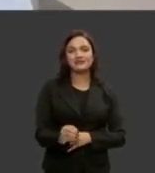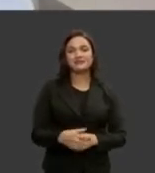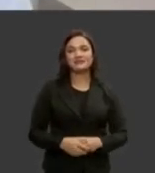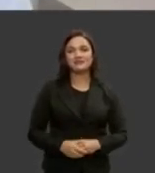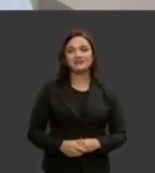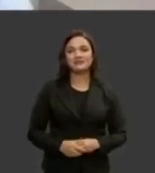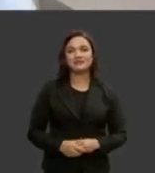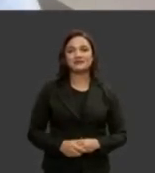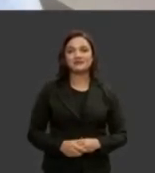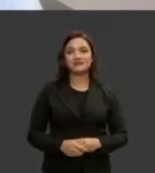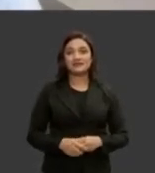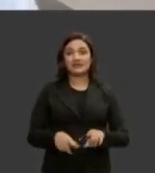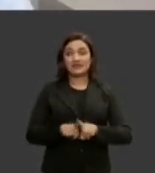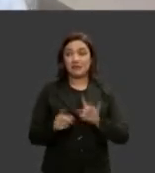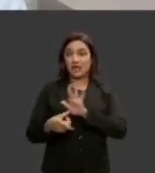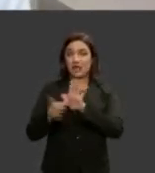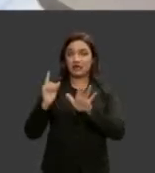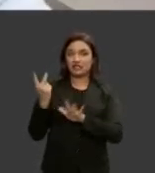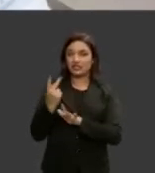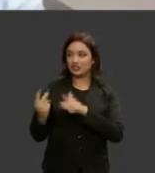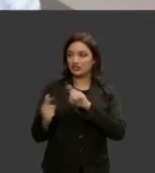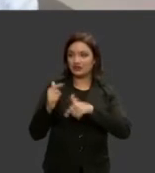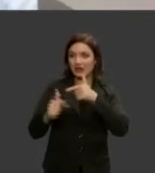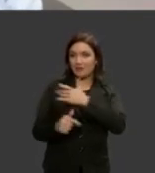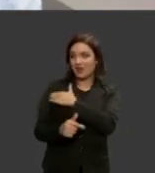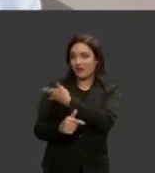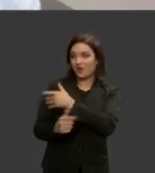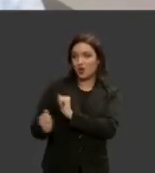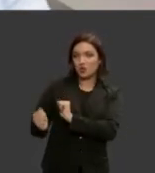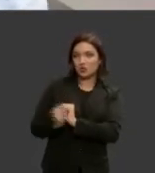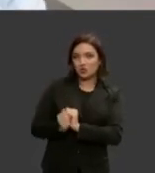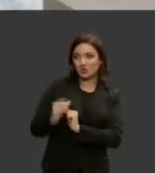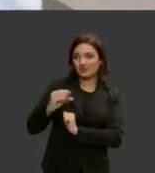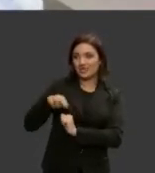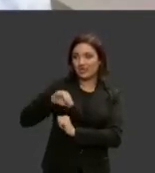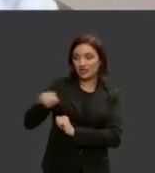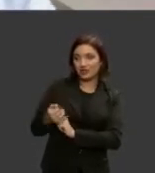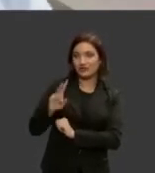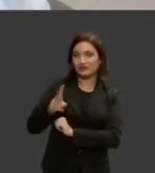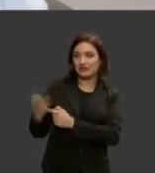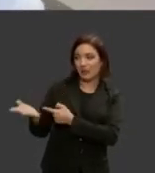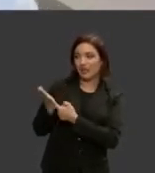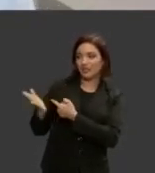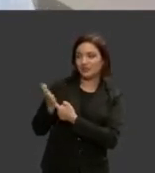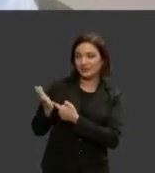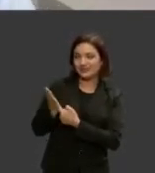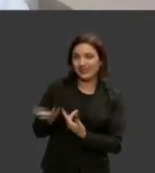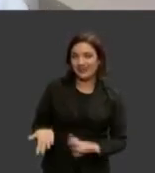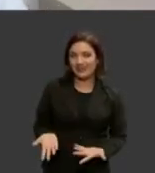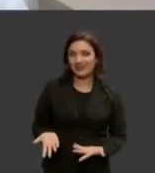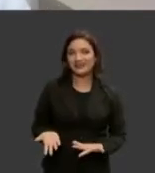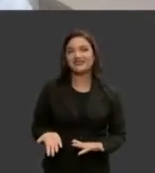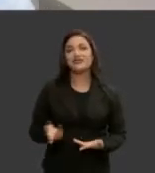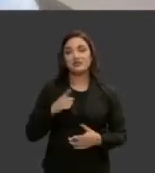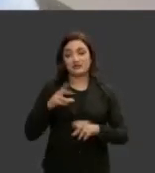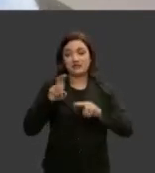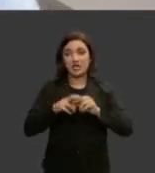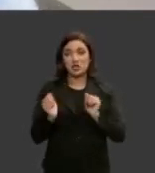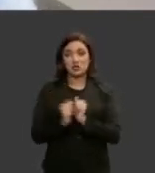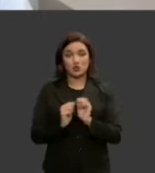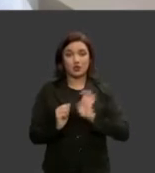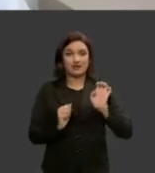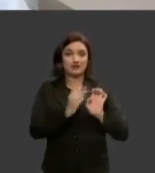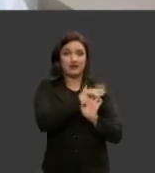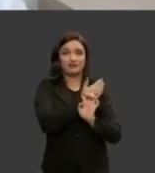de bancada éramos colegas de bancada no CNJ quem eu me socorria estava ao meu lado esquerdo lado do coração na